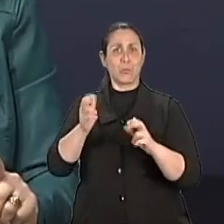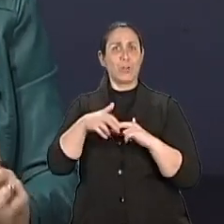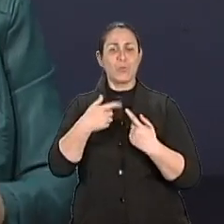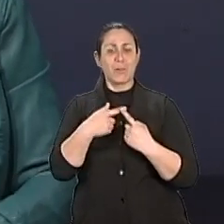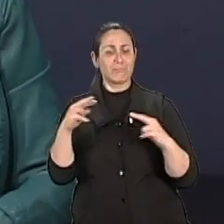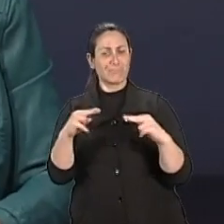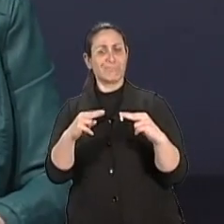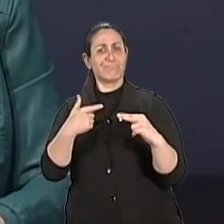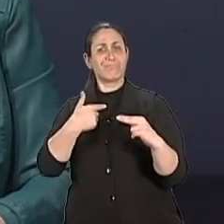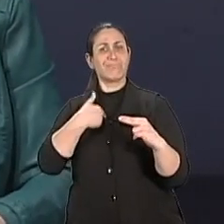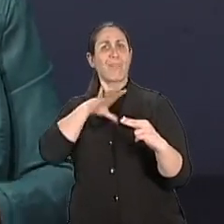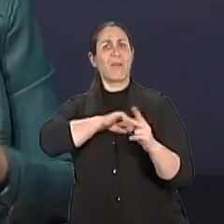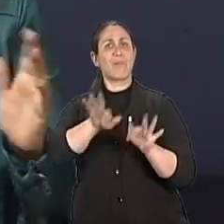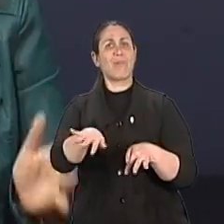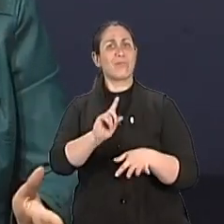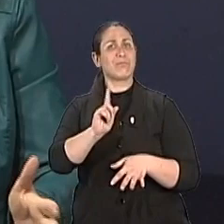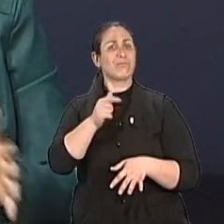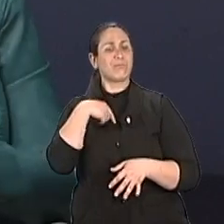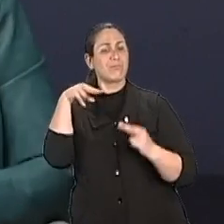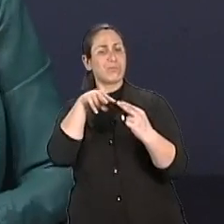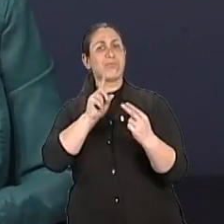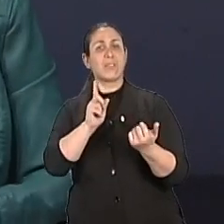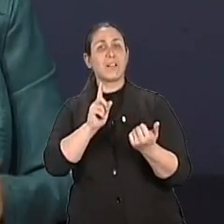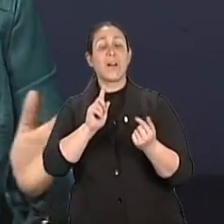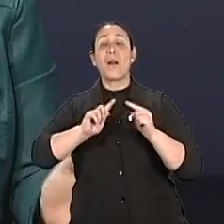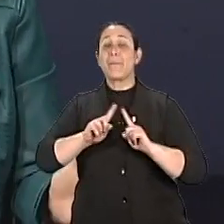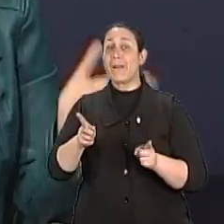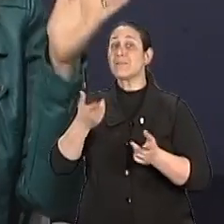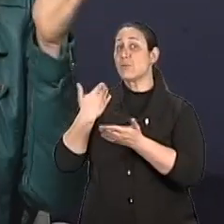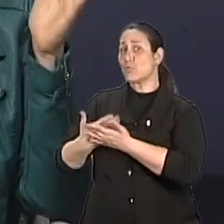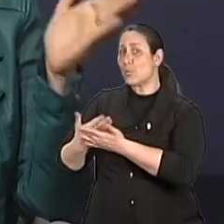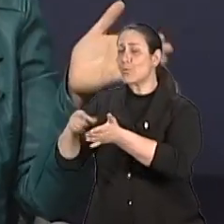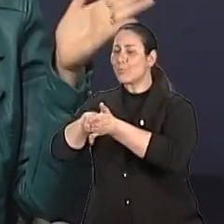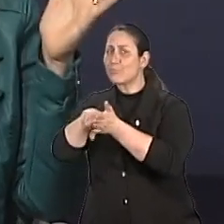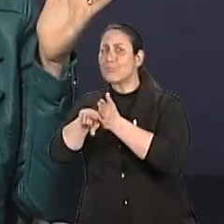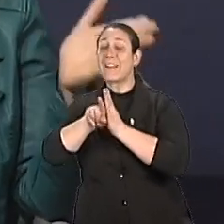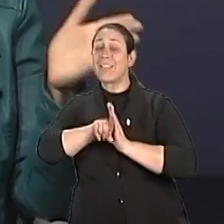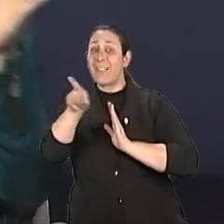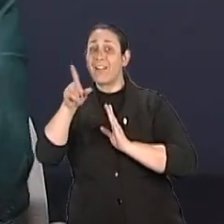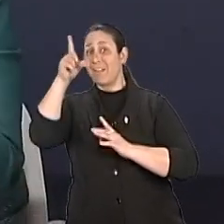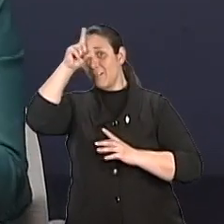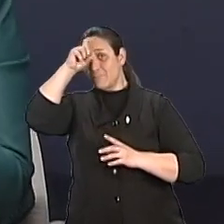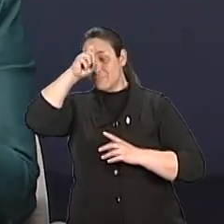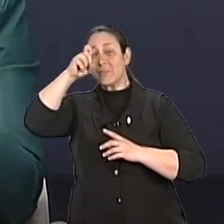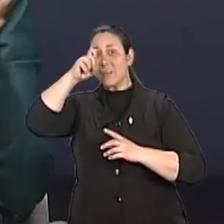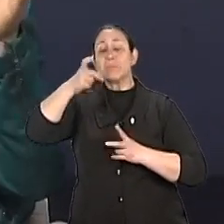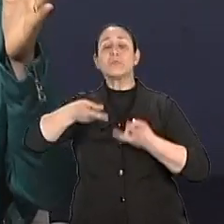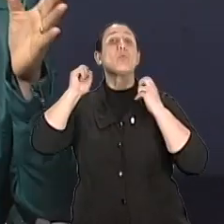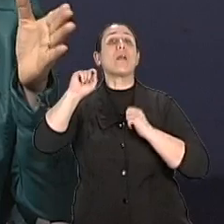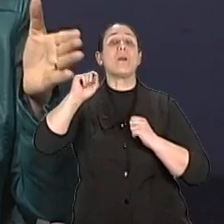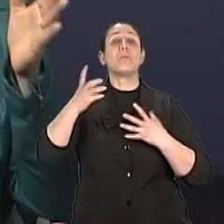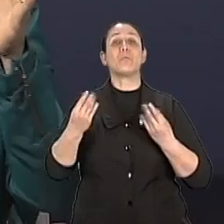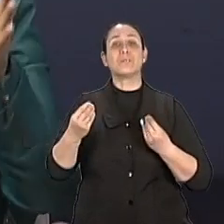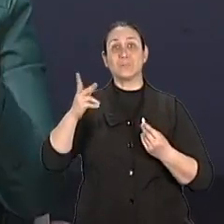motivo que nós acreditamos, através dos estudos e na clínica, é a expectativa de vida que aumentou. Então